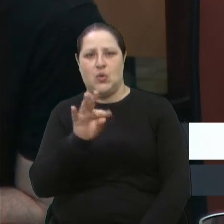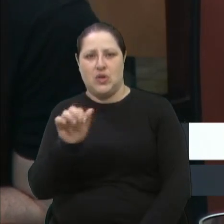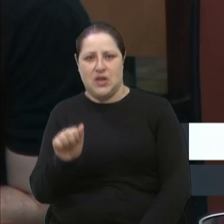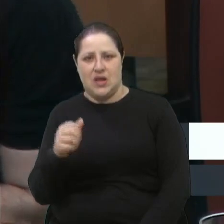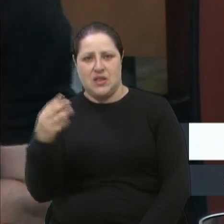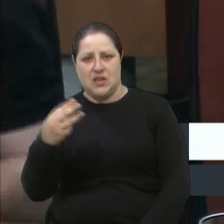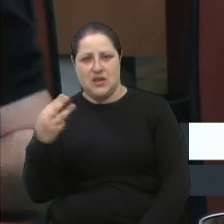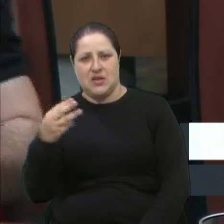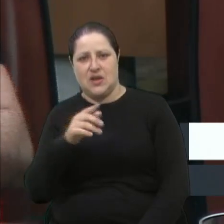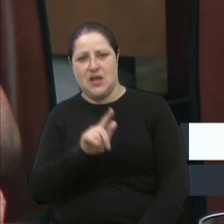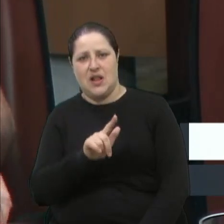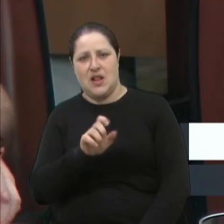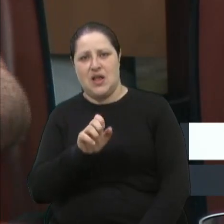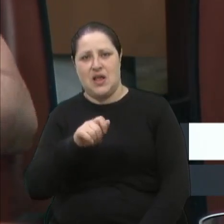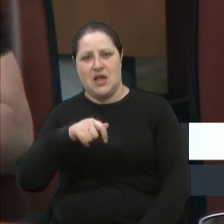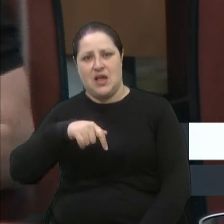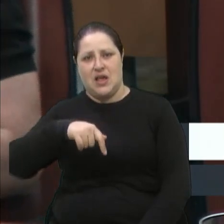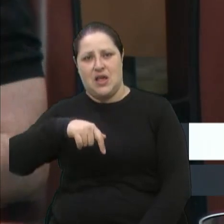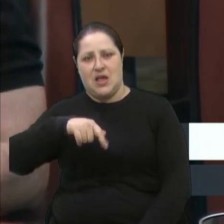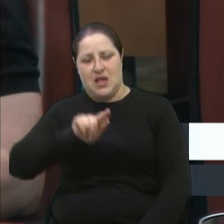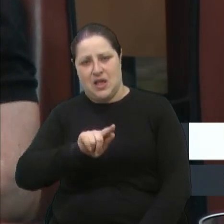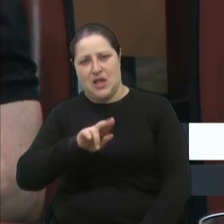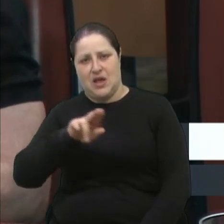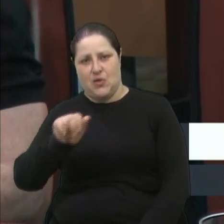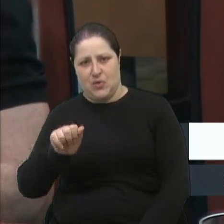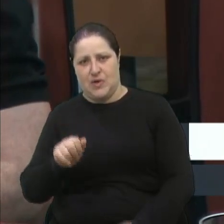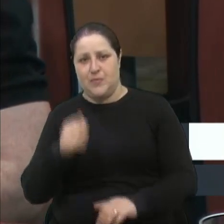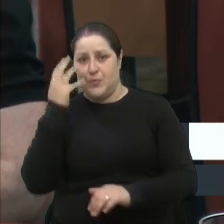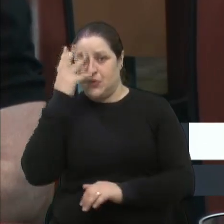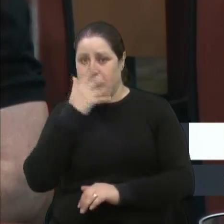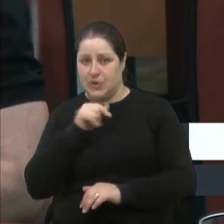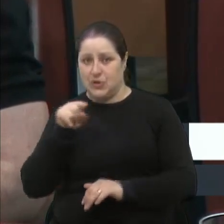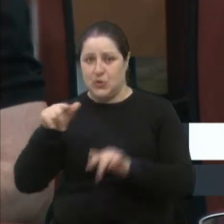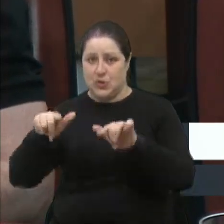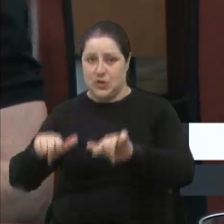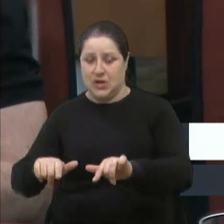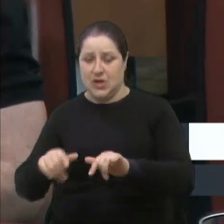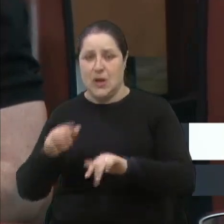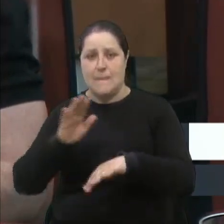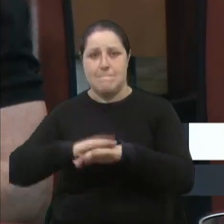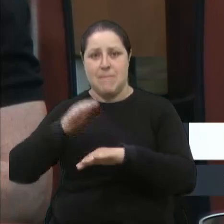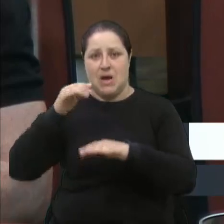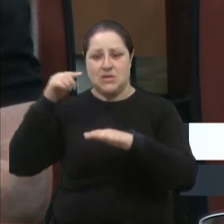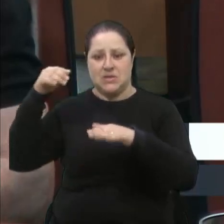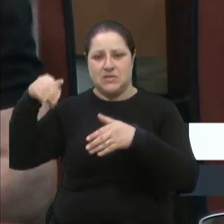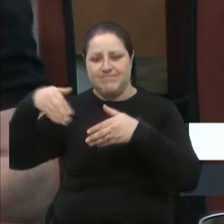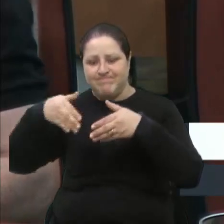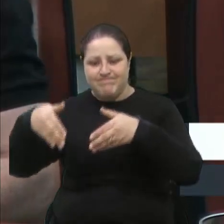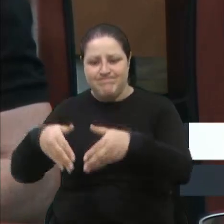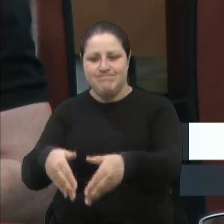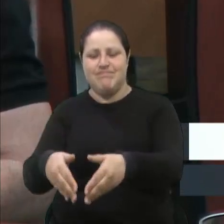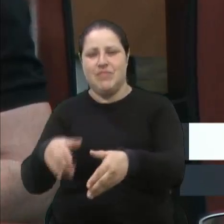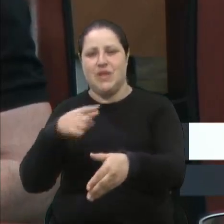Quanto lindo, bonito que é. Aí desce mais um pouco, tem também outra vinícola